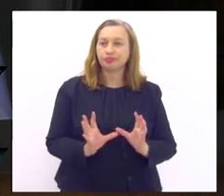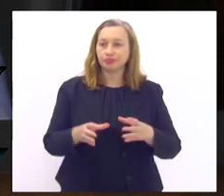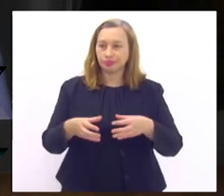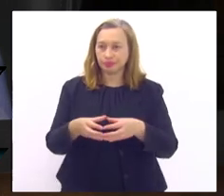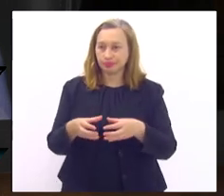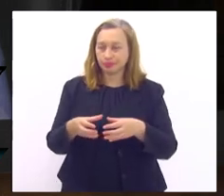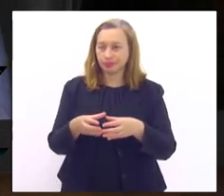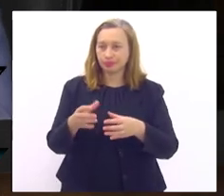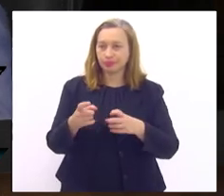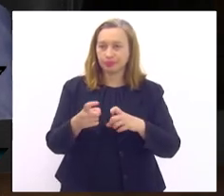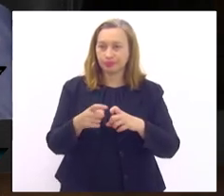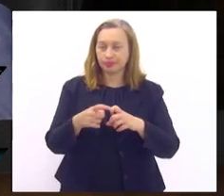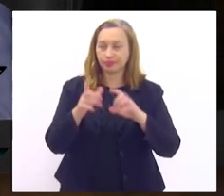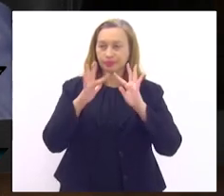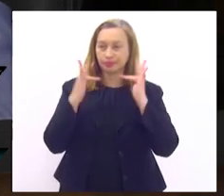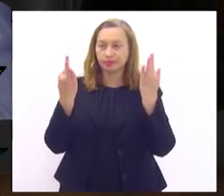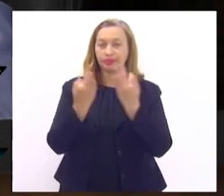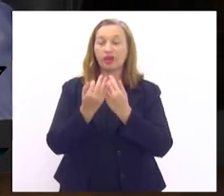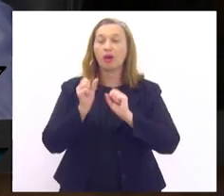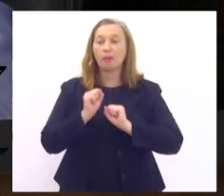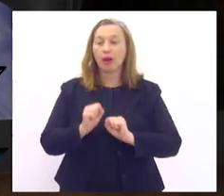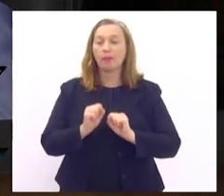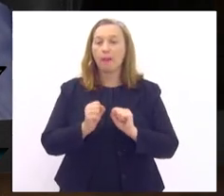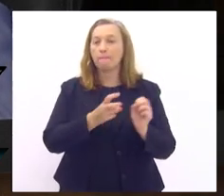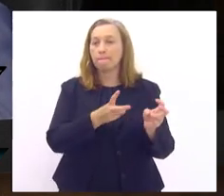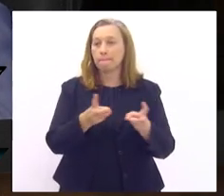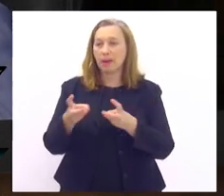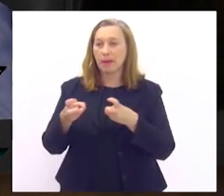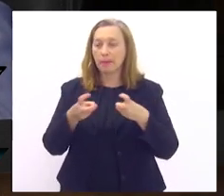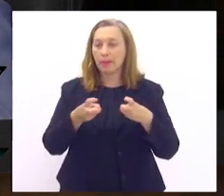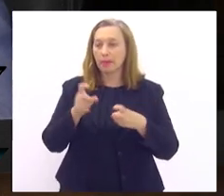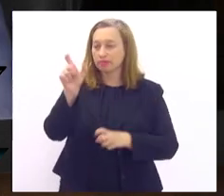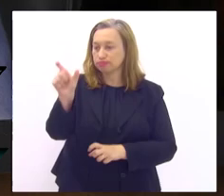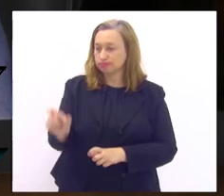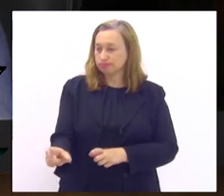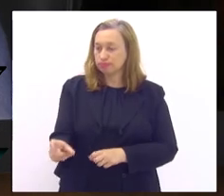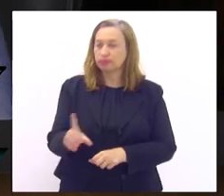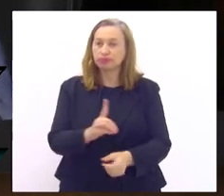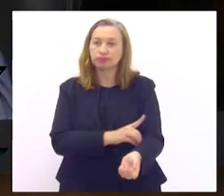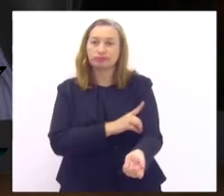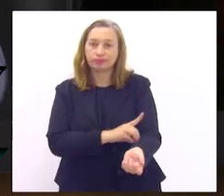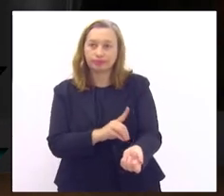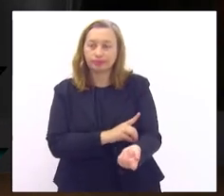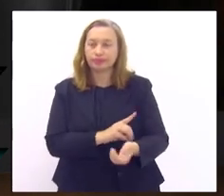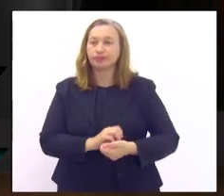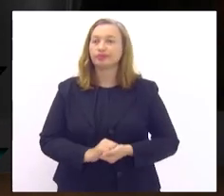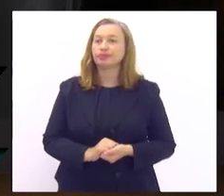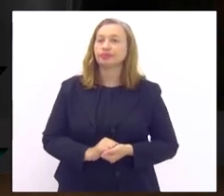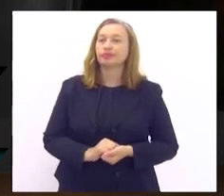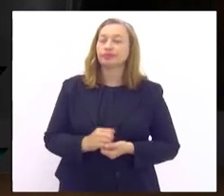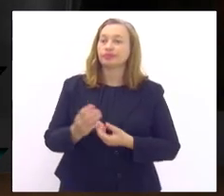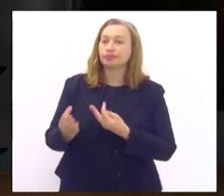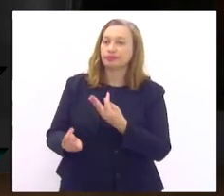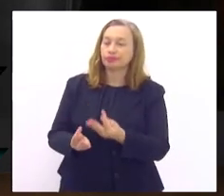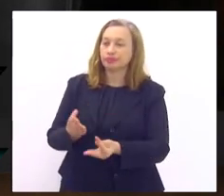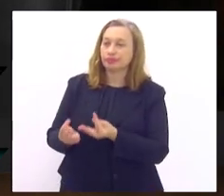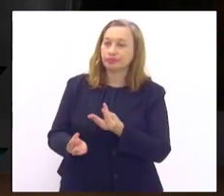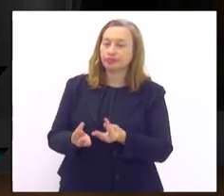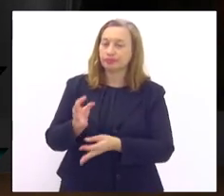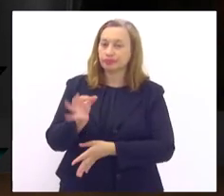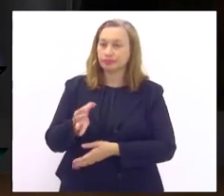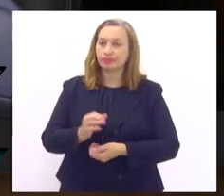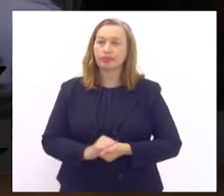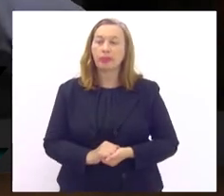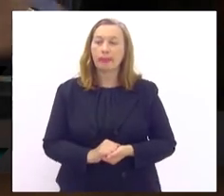de família que vai poder identificar aquela pessoa com diabetes e atendê-lo pontualmente